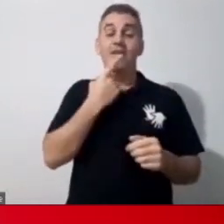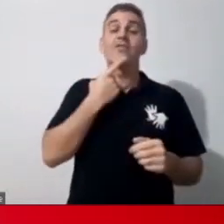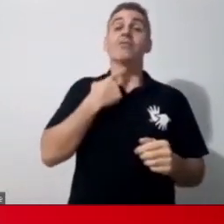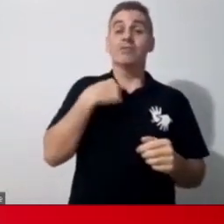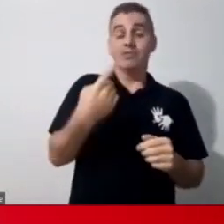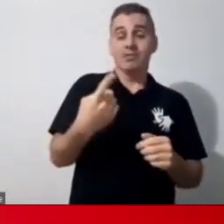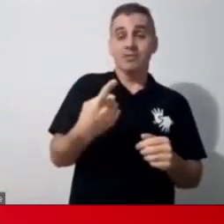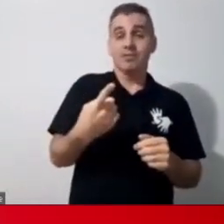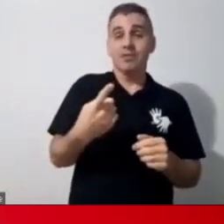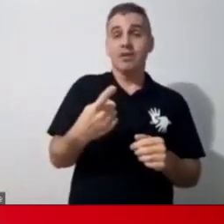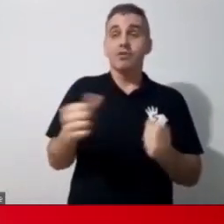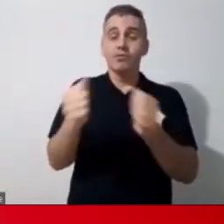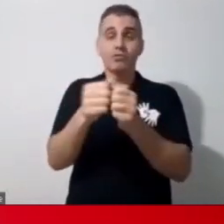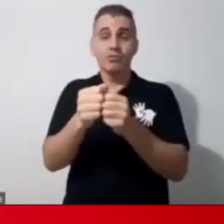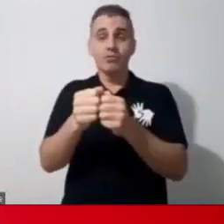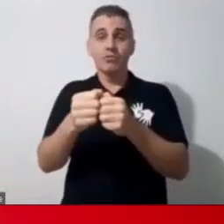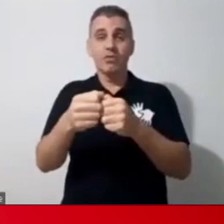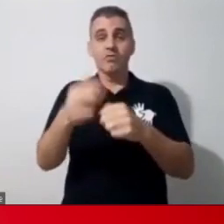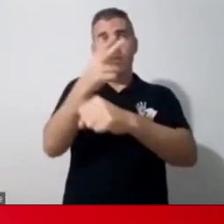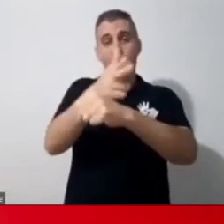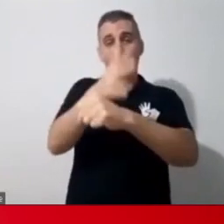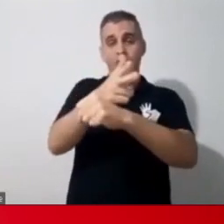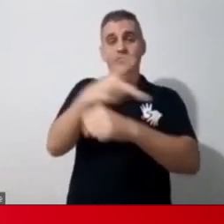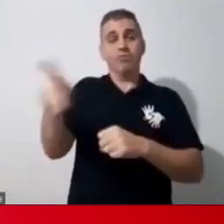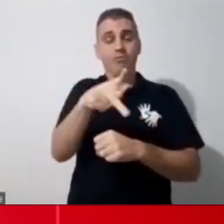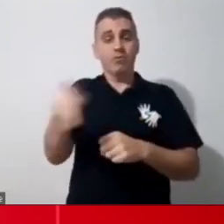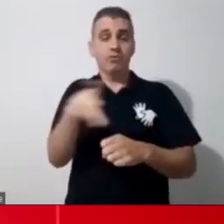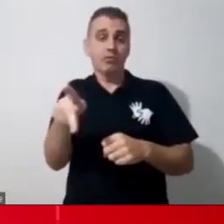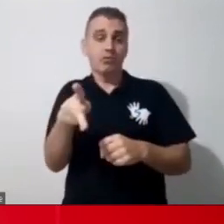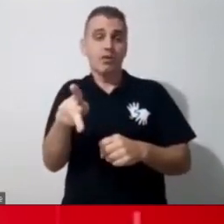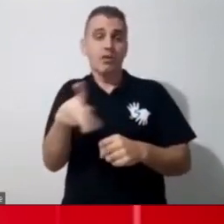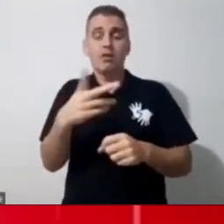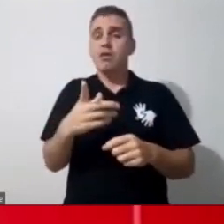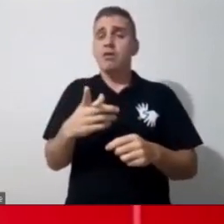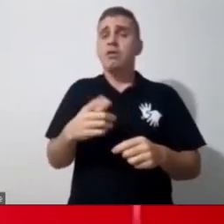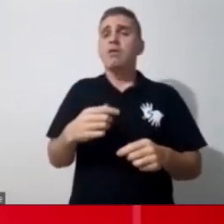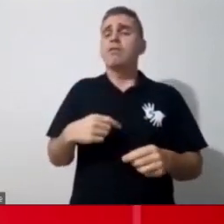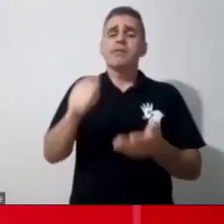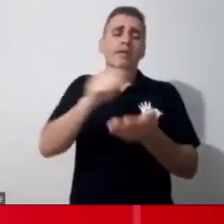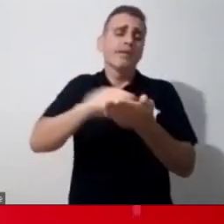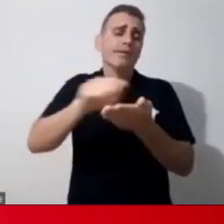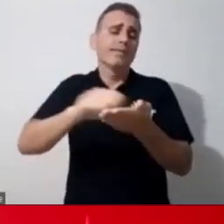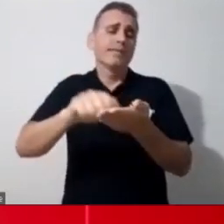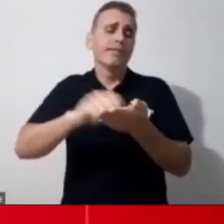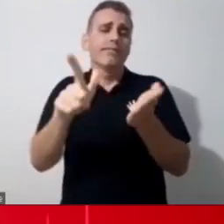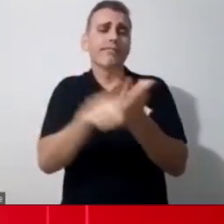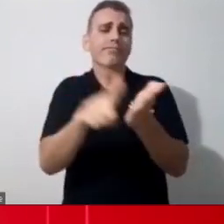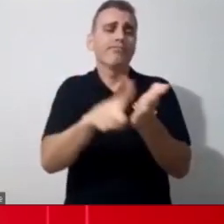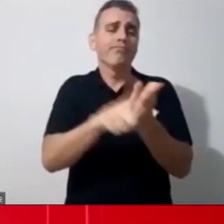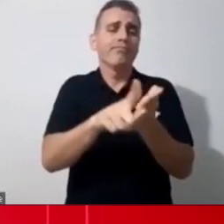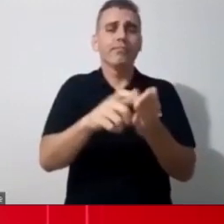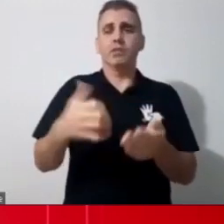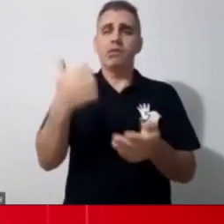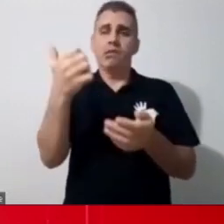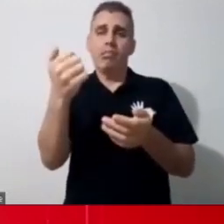junto com a professora ali. Não necessariamente que vai ter que estar inscrito uma atividade feita no papel, de pegar a caneta e ter que